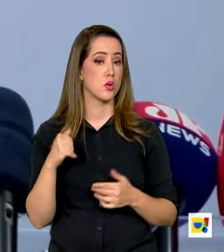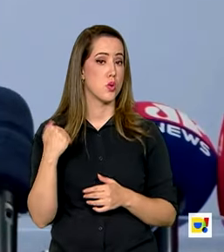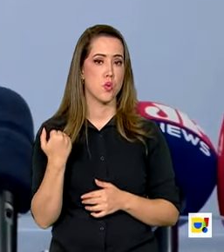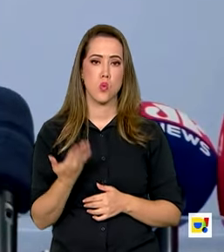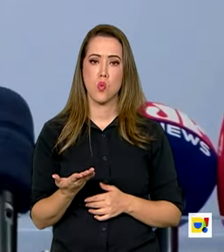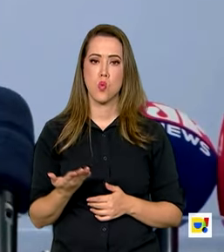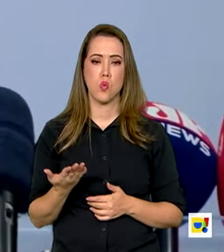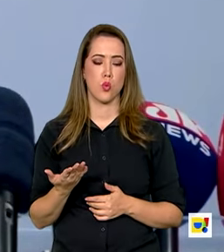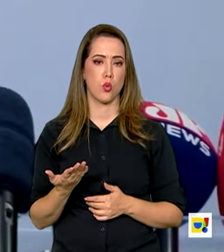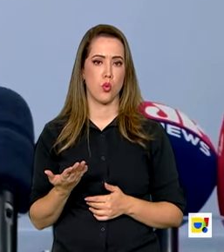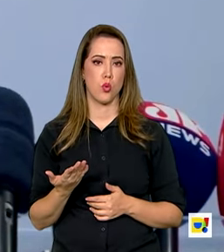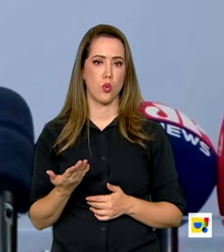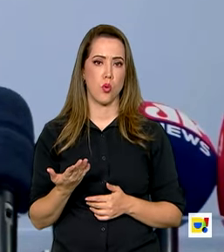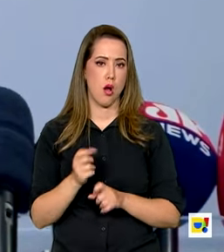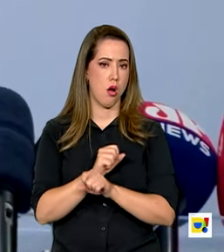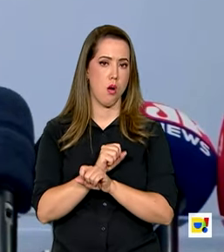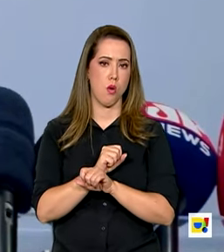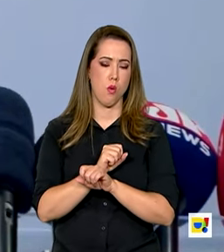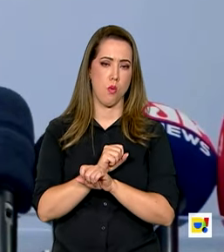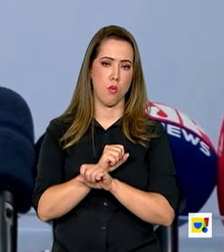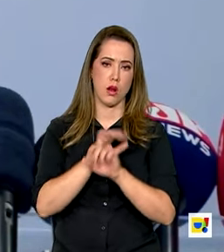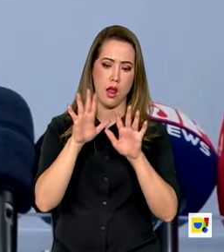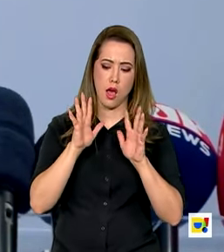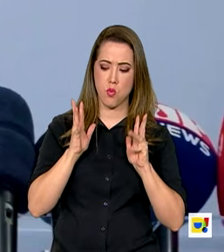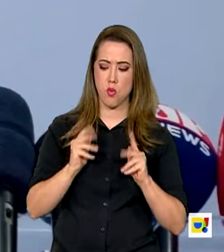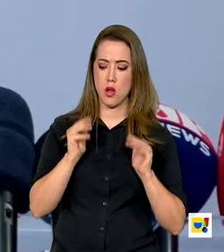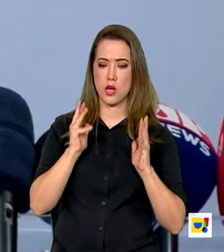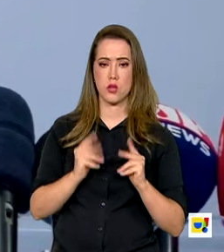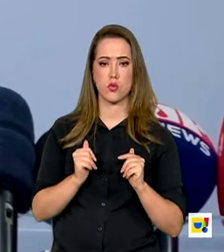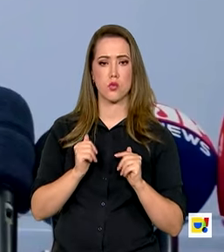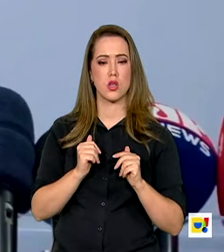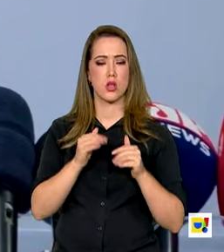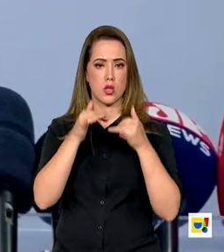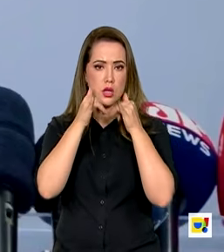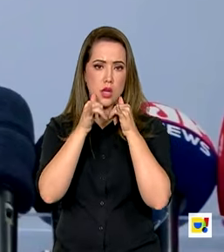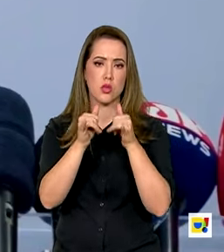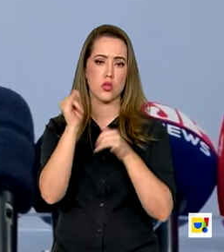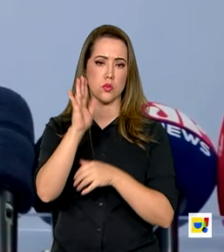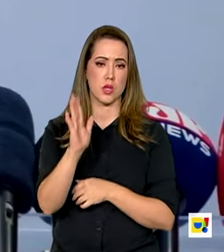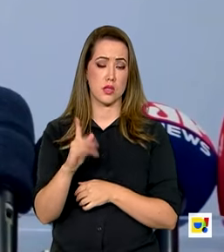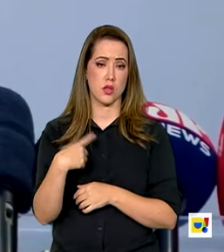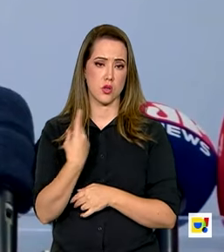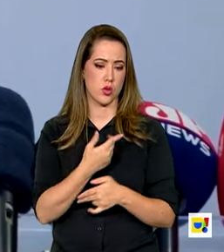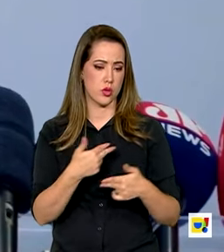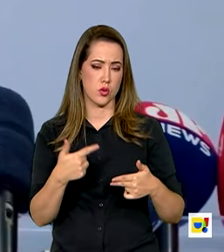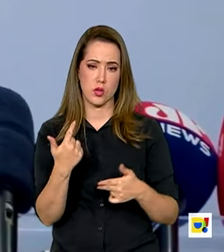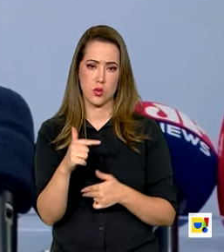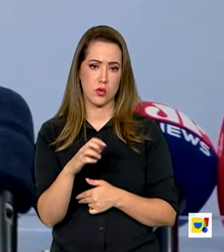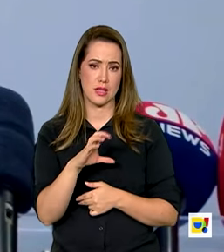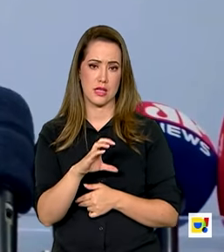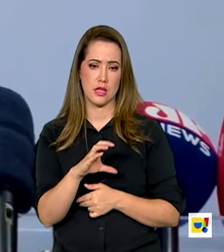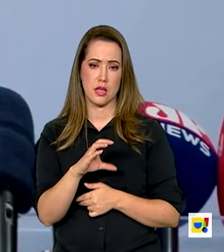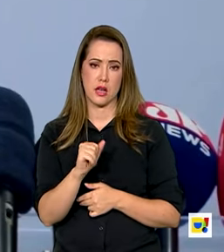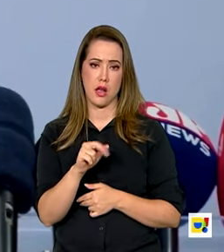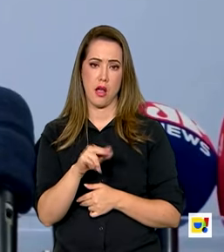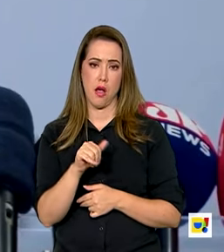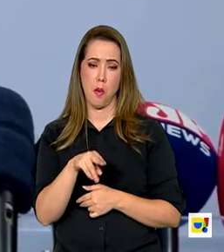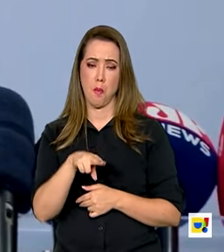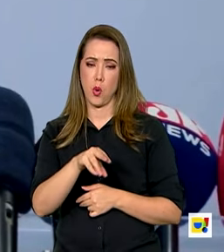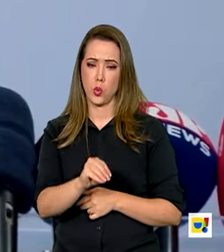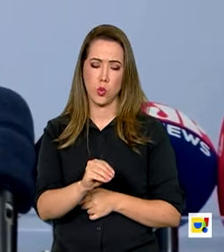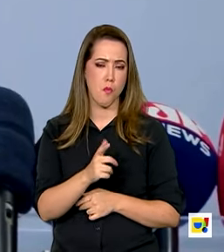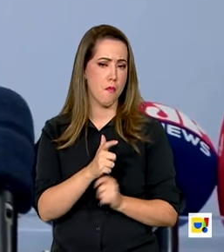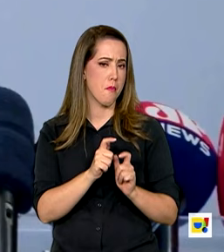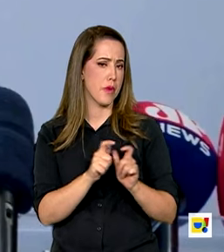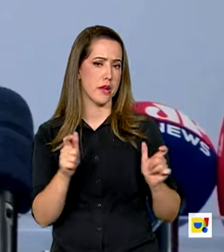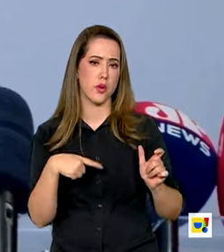limpa é a matriz energética brasileira e o quanto os nossos produtos não carregam carbono, maior